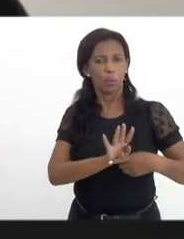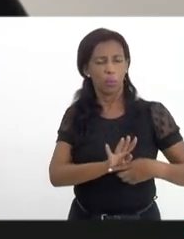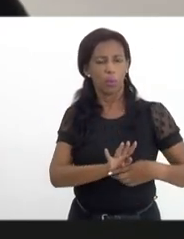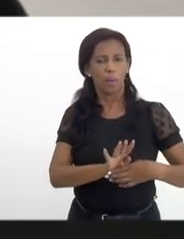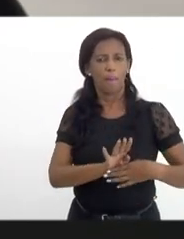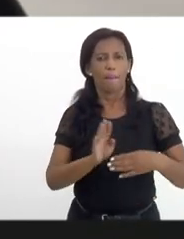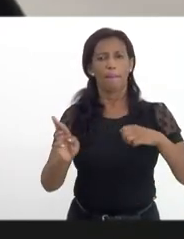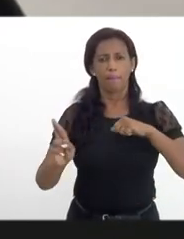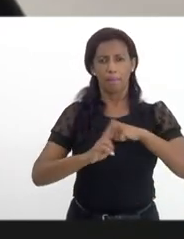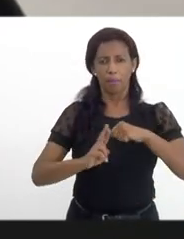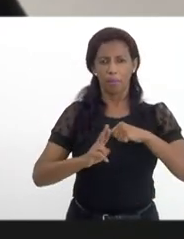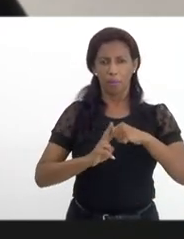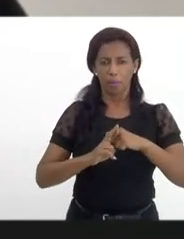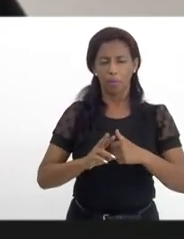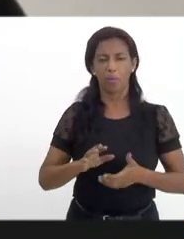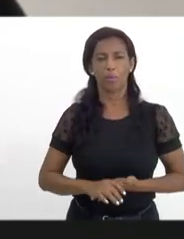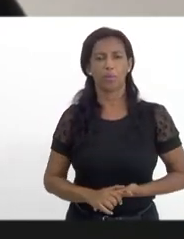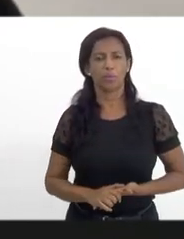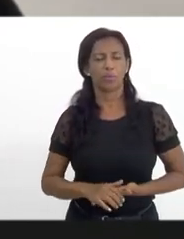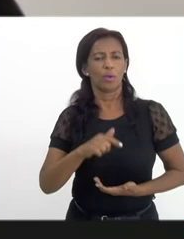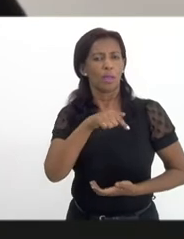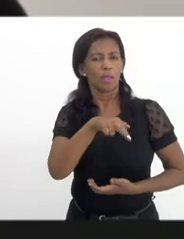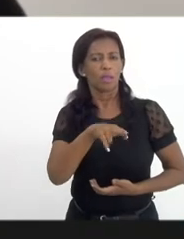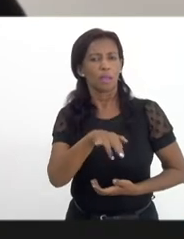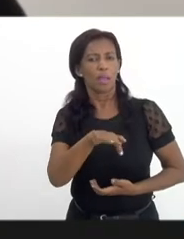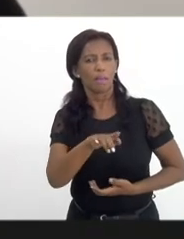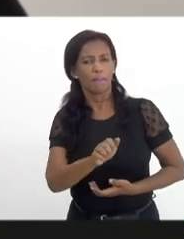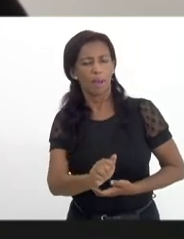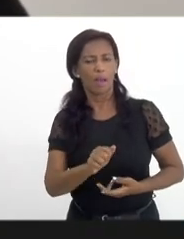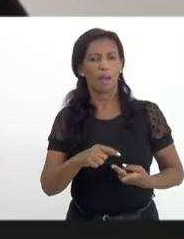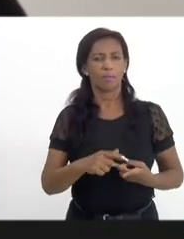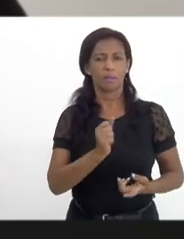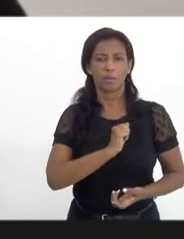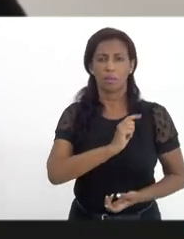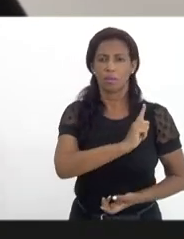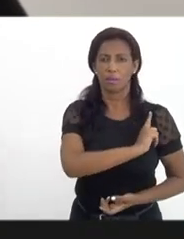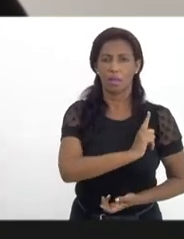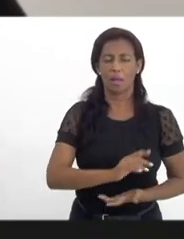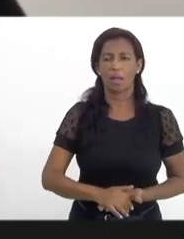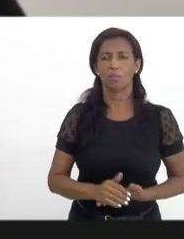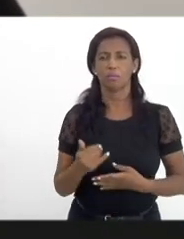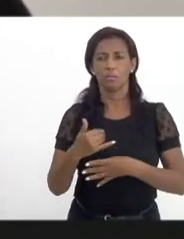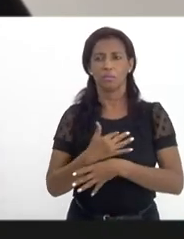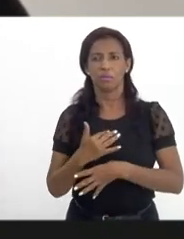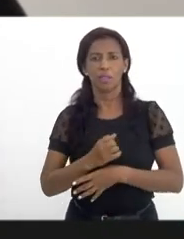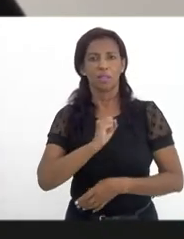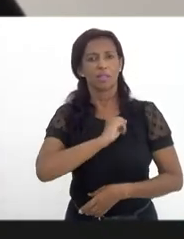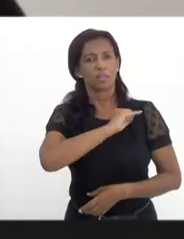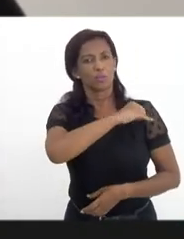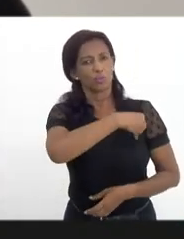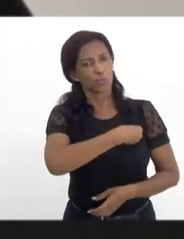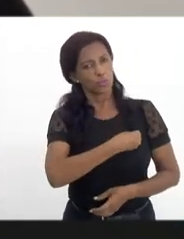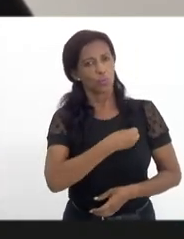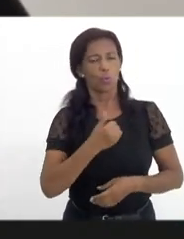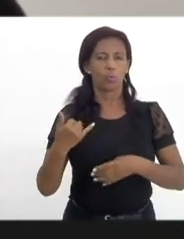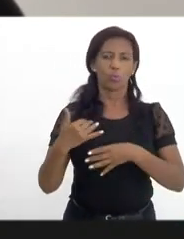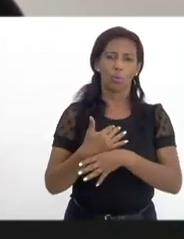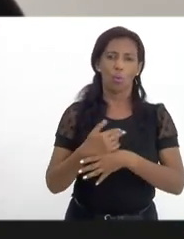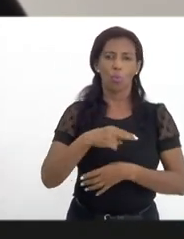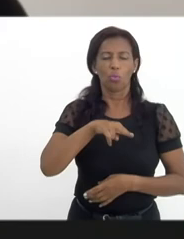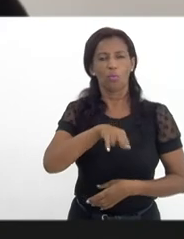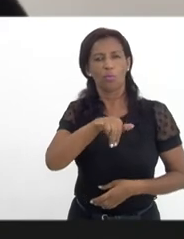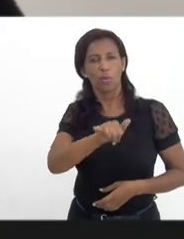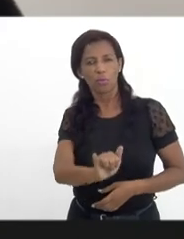Belforro Rocho, a cidade de Queimados, a cidade de São Gonçalo, a cidade de São João de Miriti, a cidade de Nova